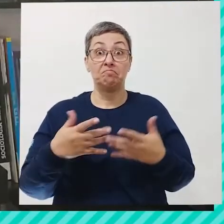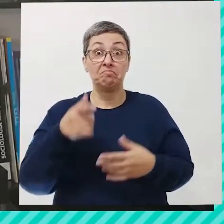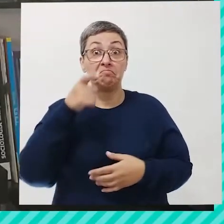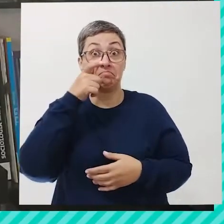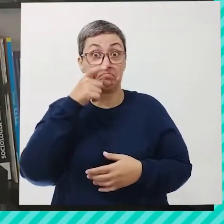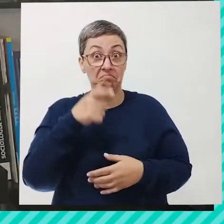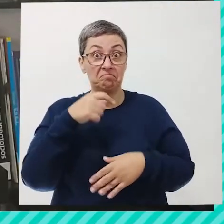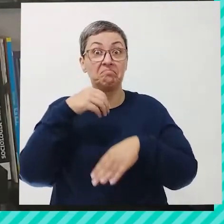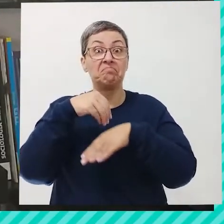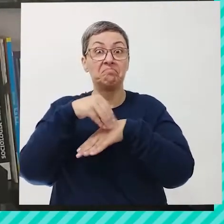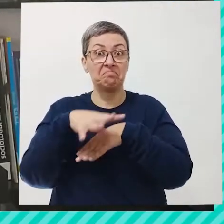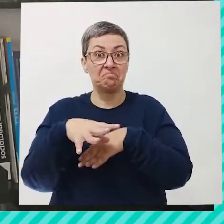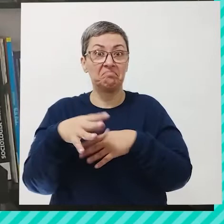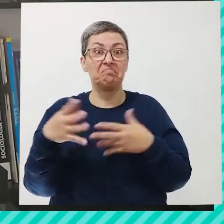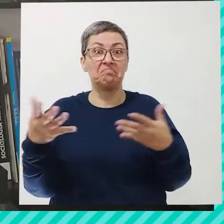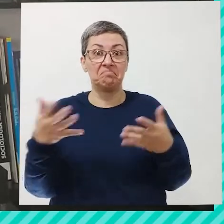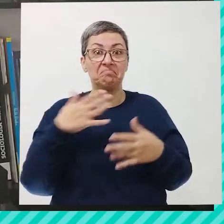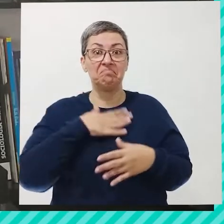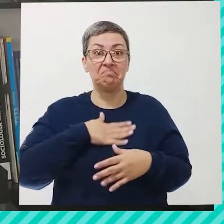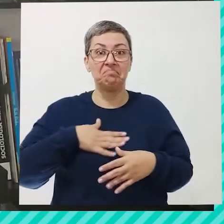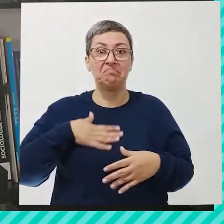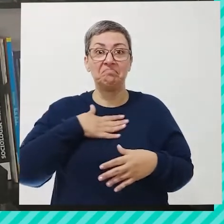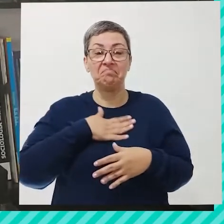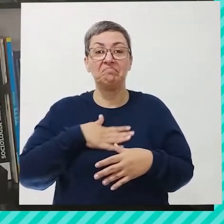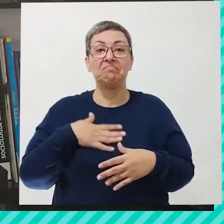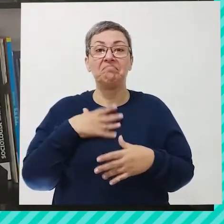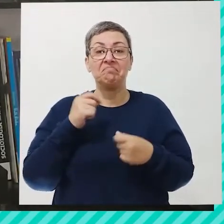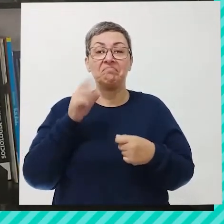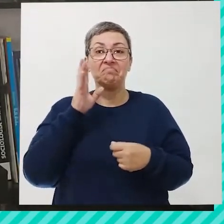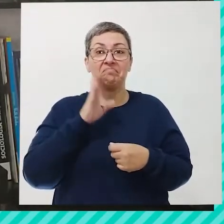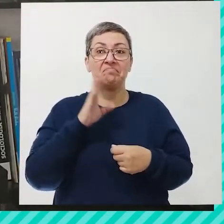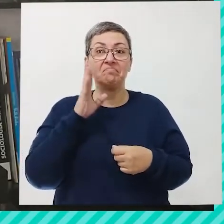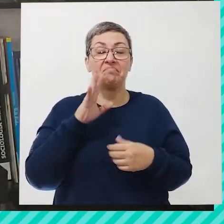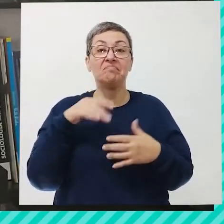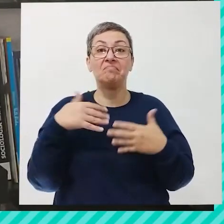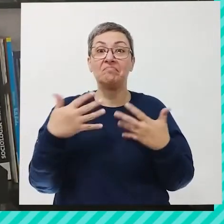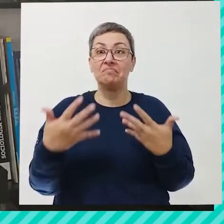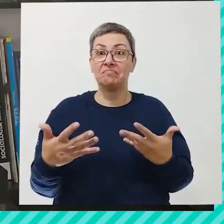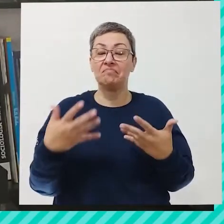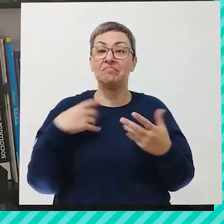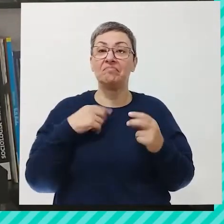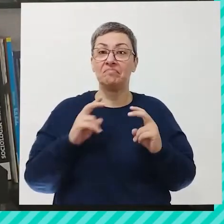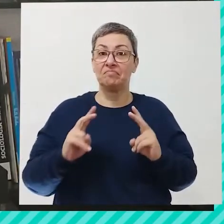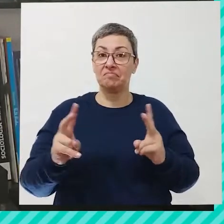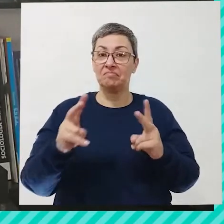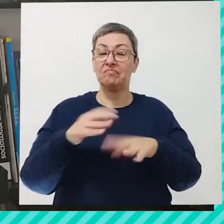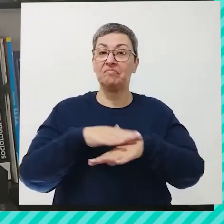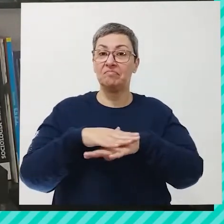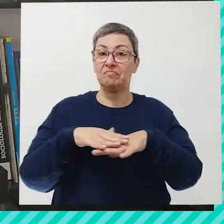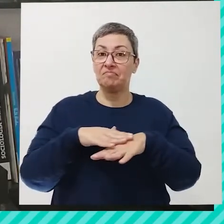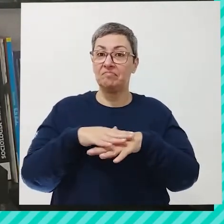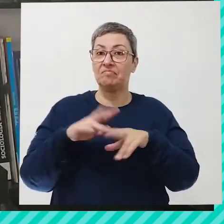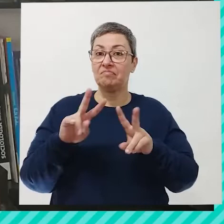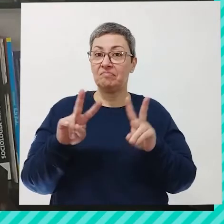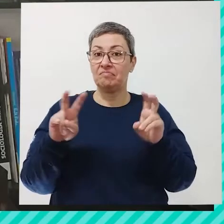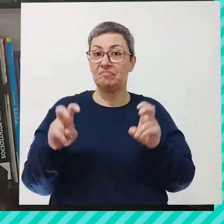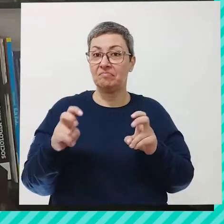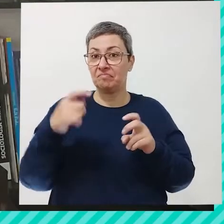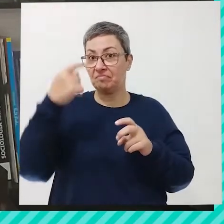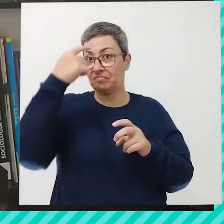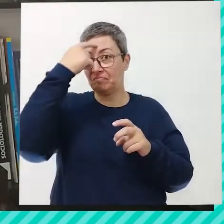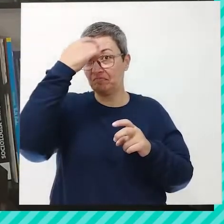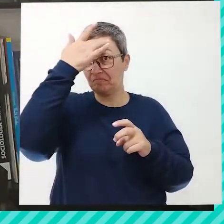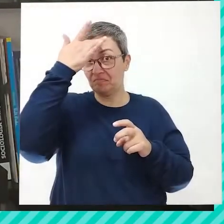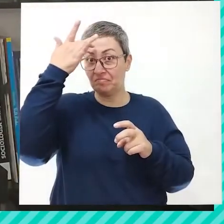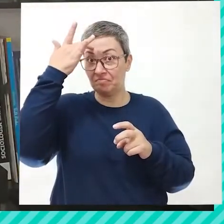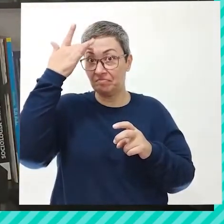Interessantes essas dicas, não é? Vocês gostaram? Hum, legal. Bom, e seguindo a nossa conversa aqui sobre mentes